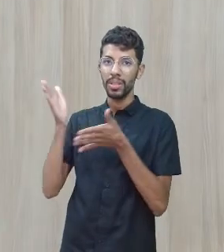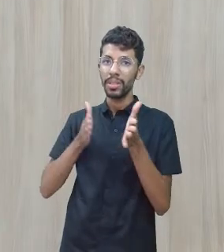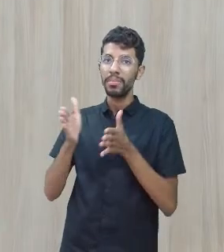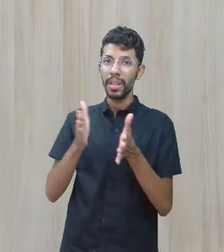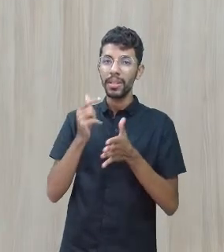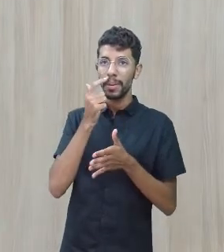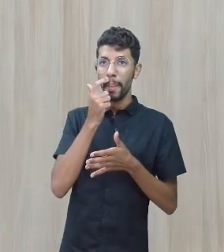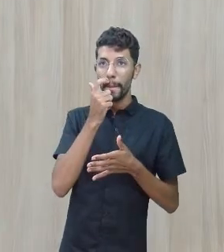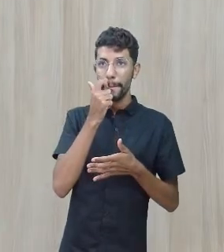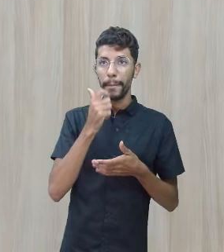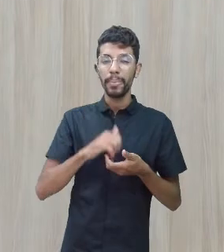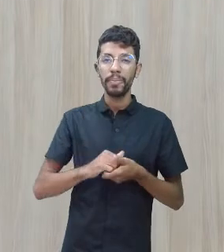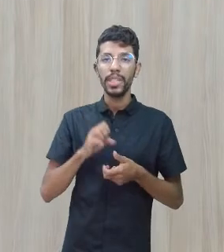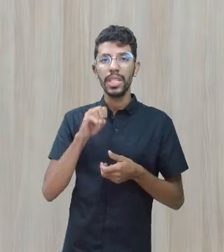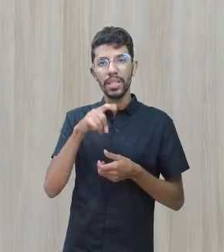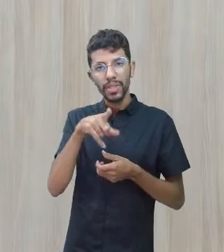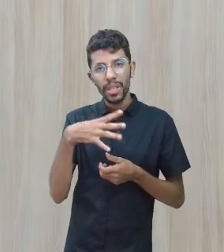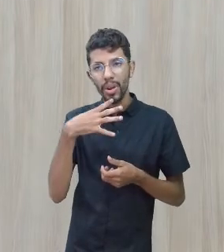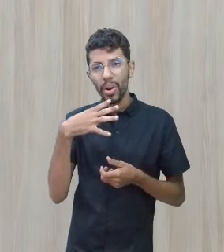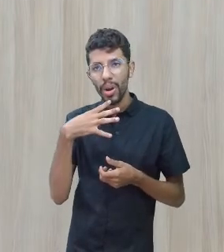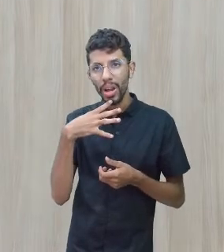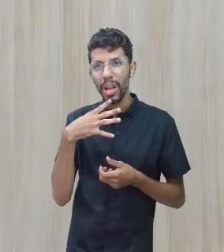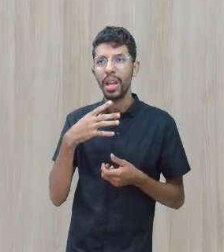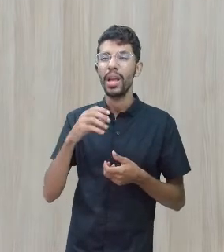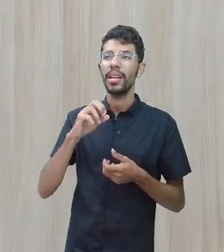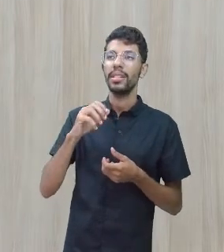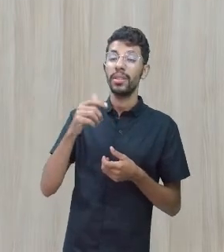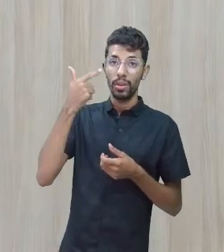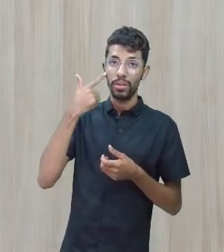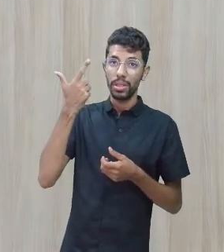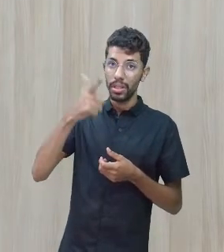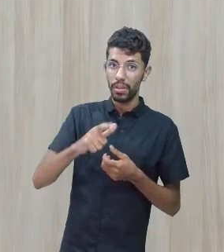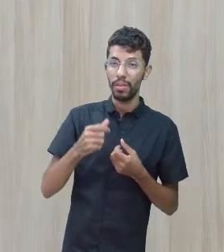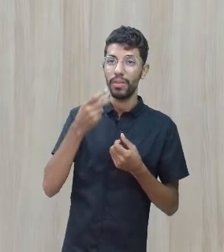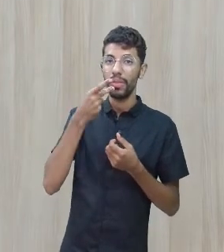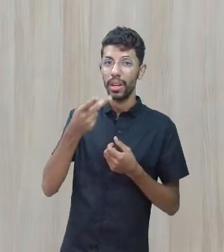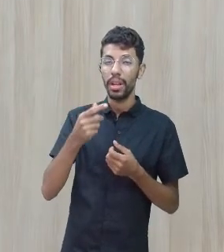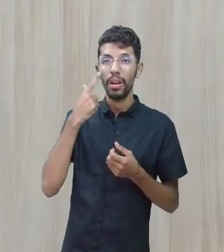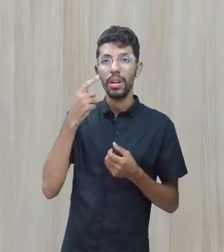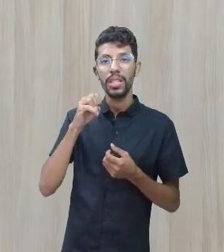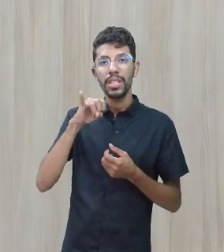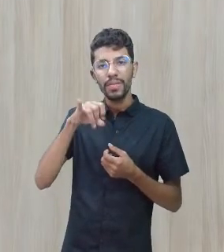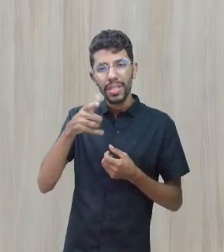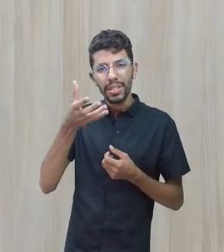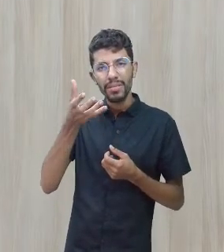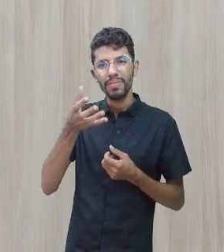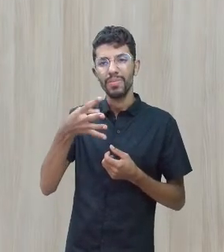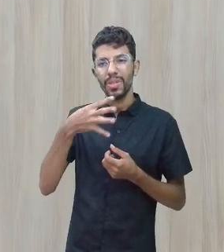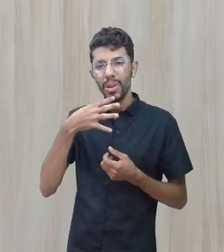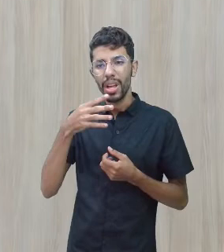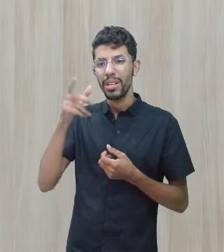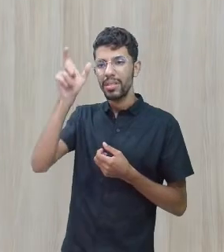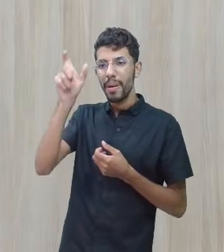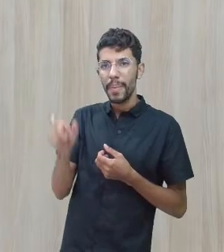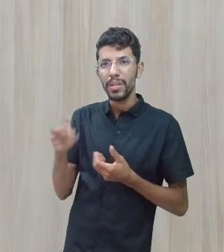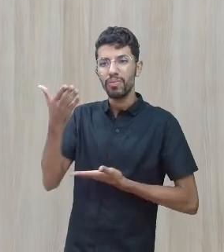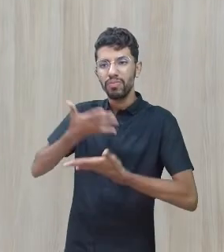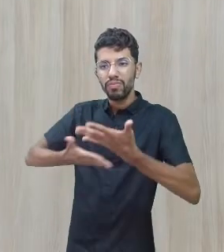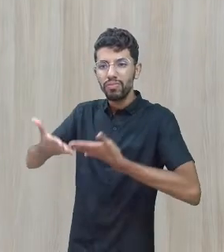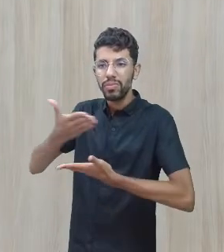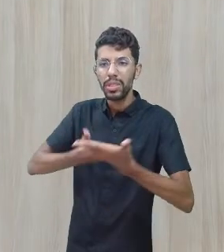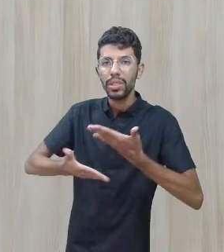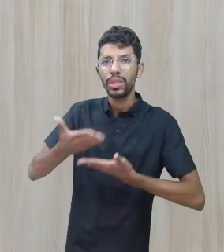Se você conhece, mais uma vez eu vou repetir. Se você conhece alguém que compartilhou com você